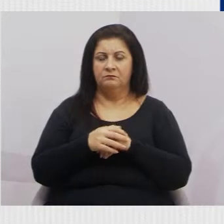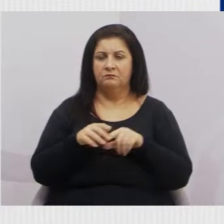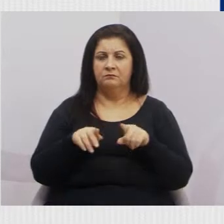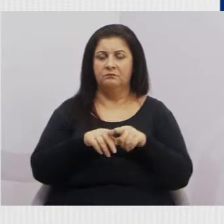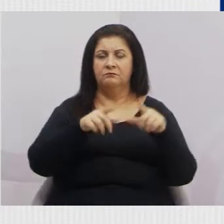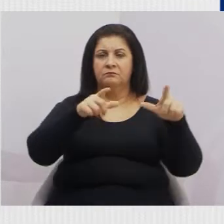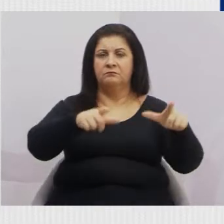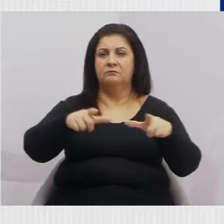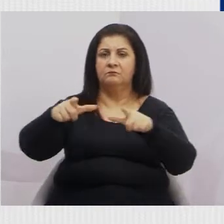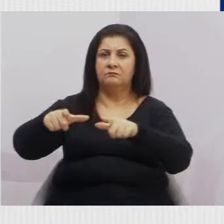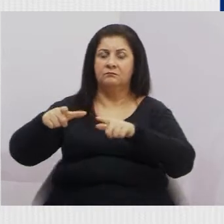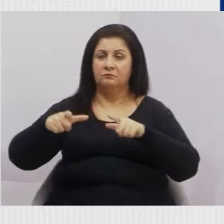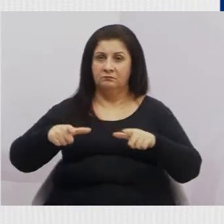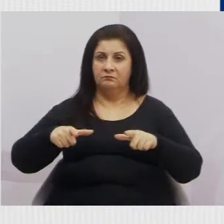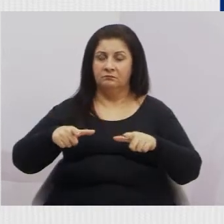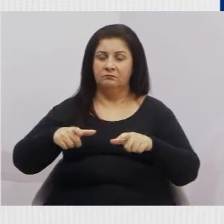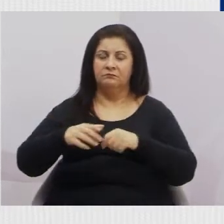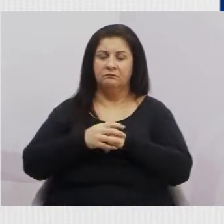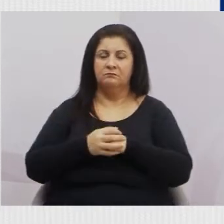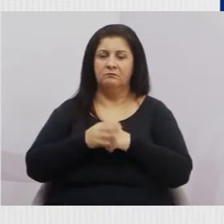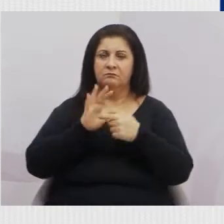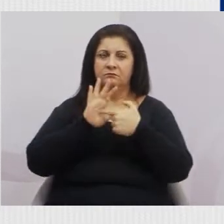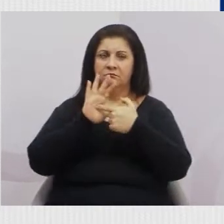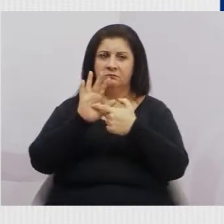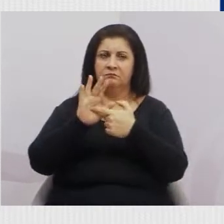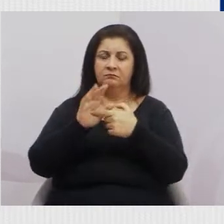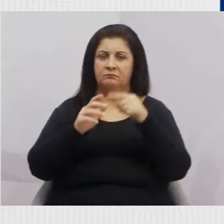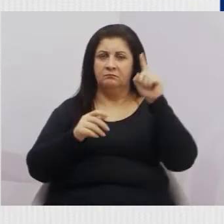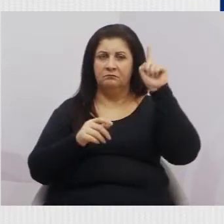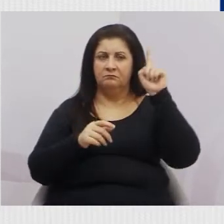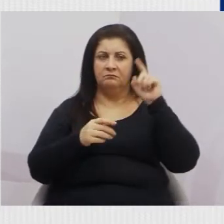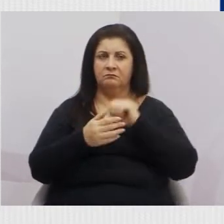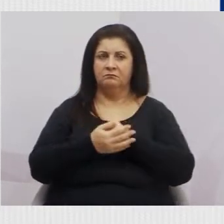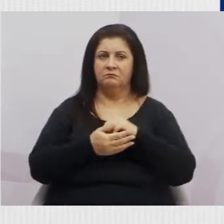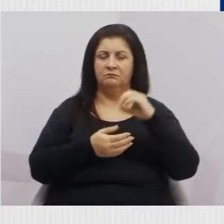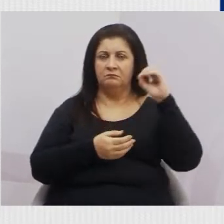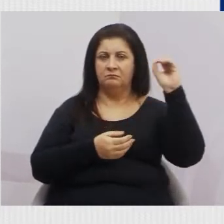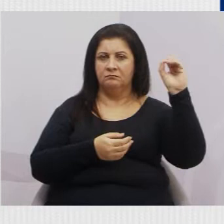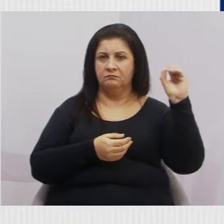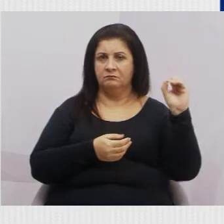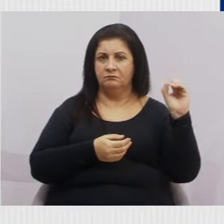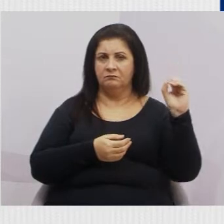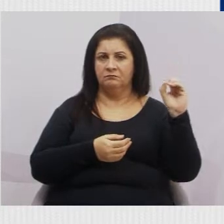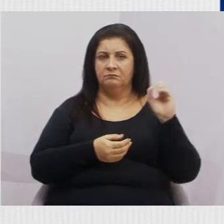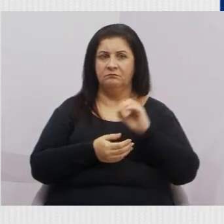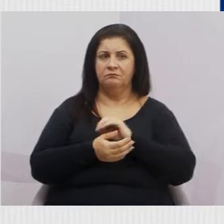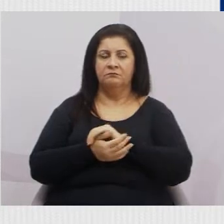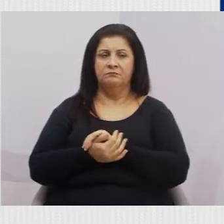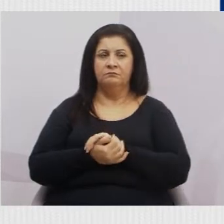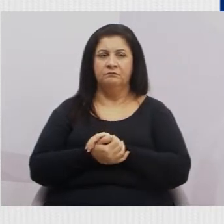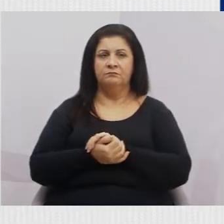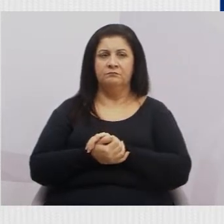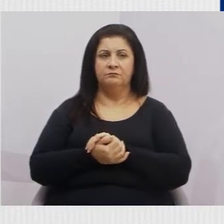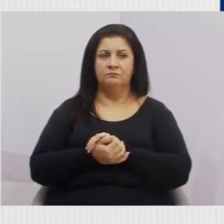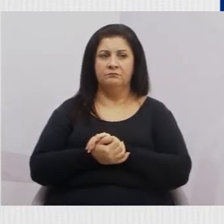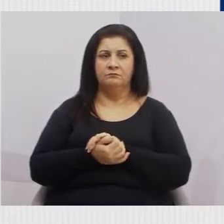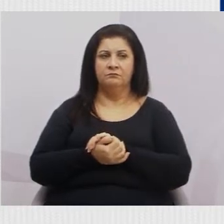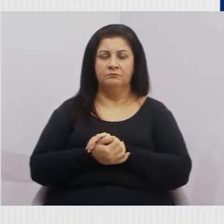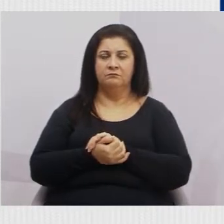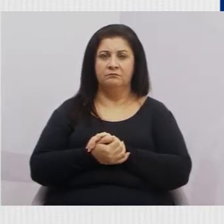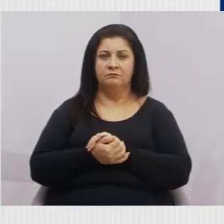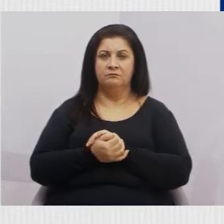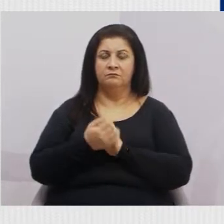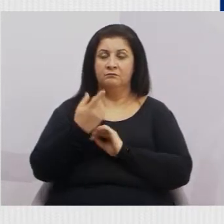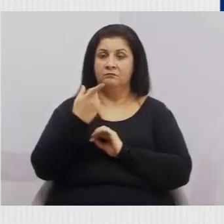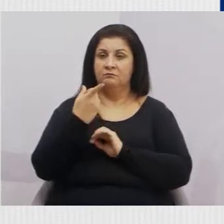vários locais da cidade. Aí no slide 1, região oeste, você vê aí aparecendo, temos